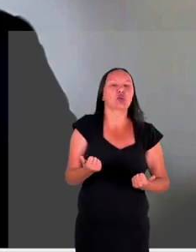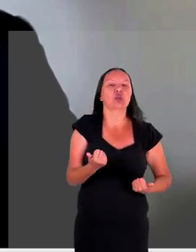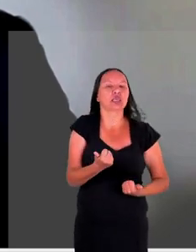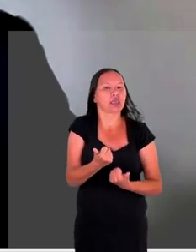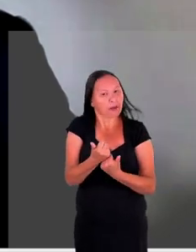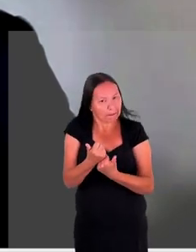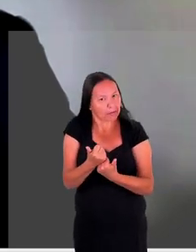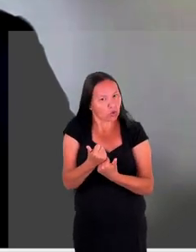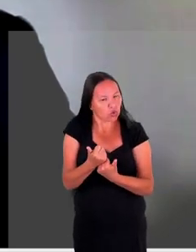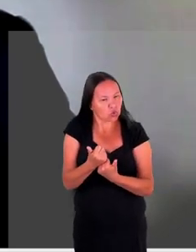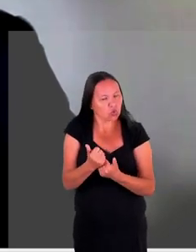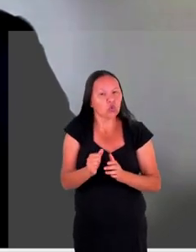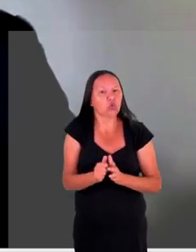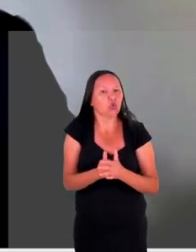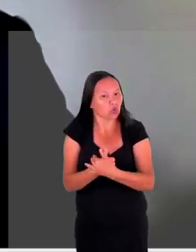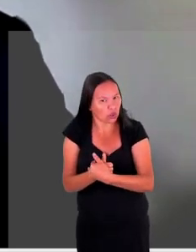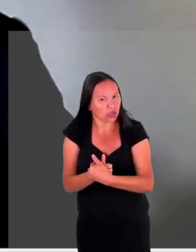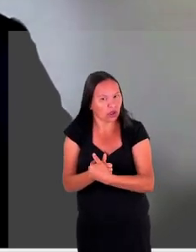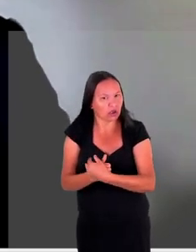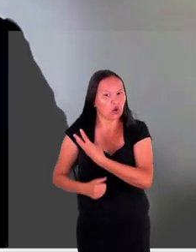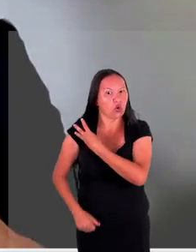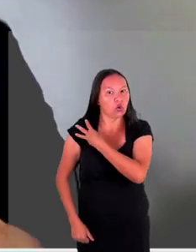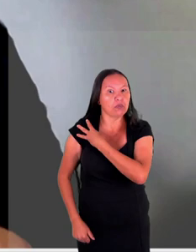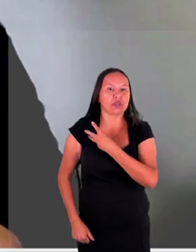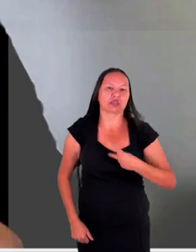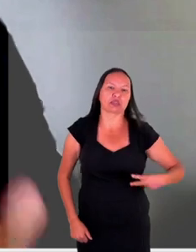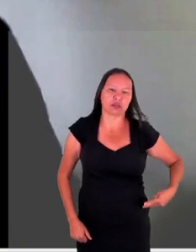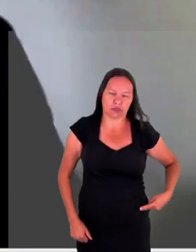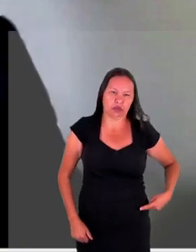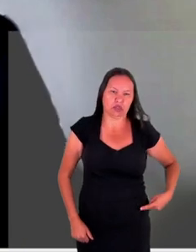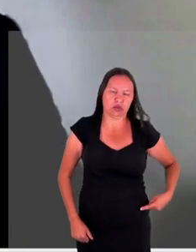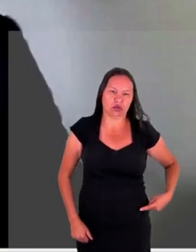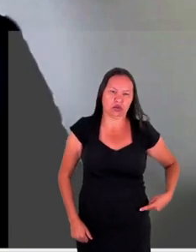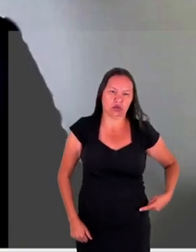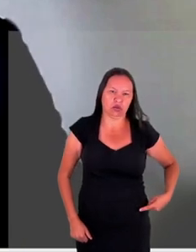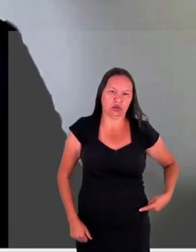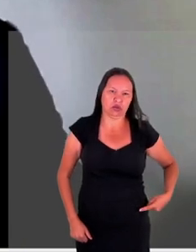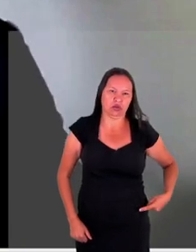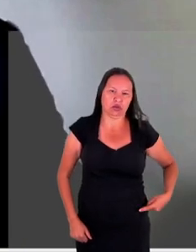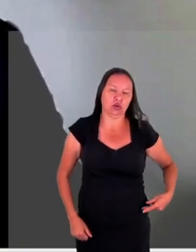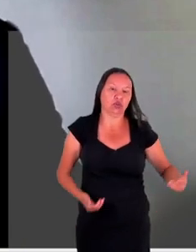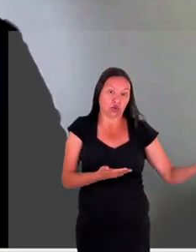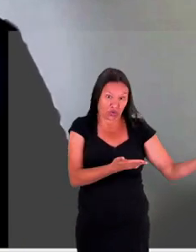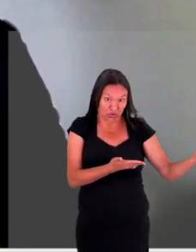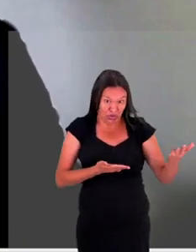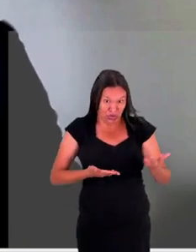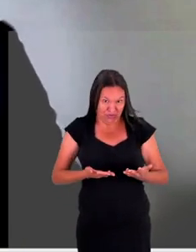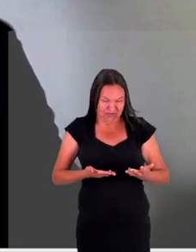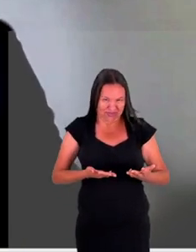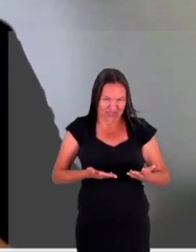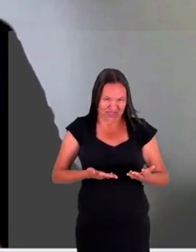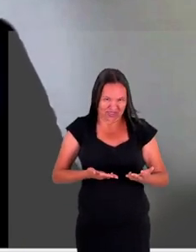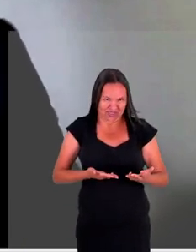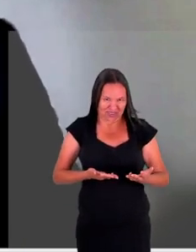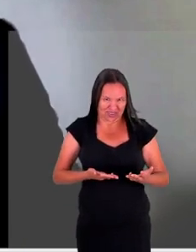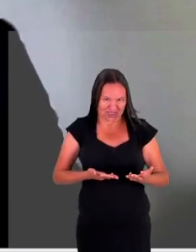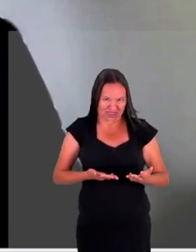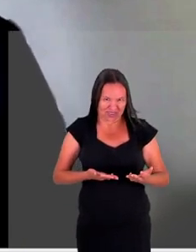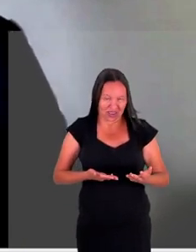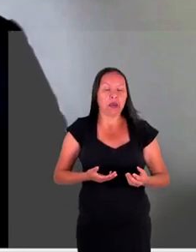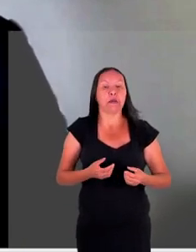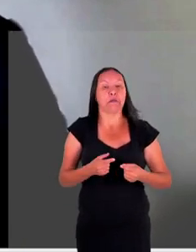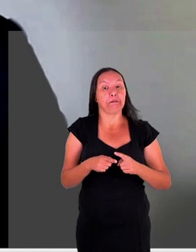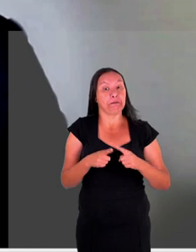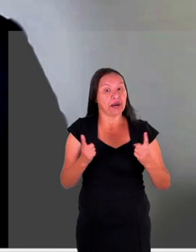o Ministério Público digamos assim não é apenas um receptor dessas ações ele igualmente é um indutor desses